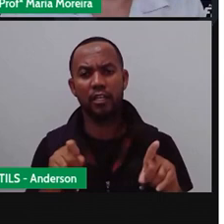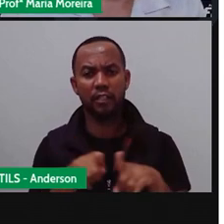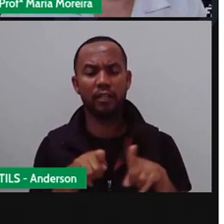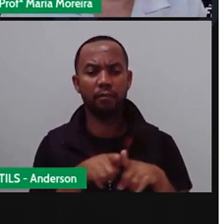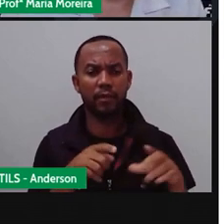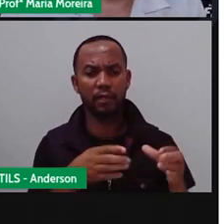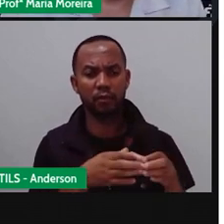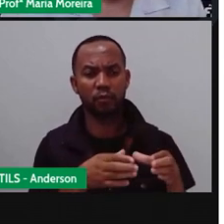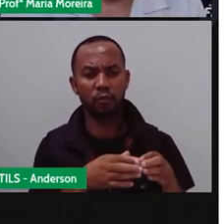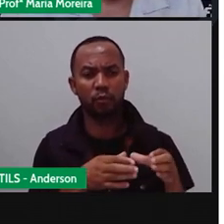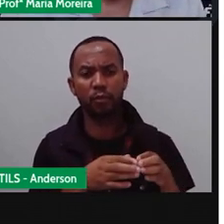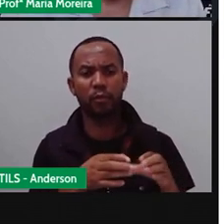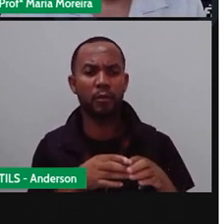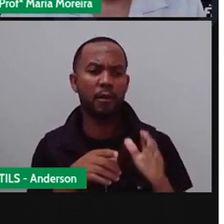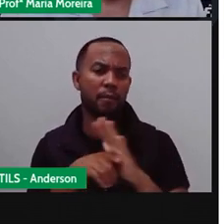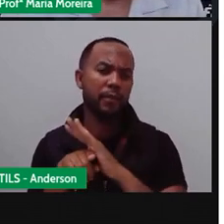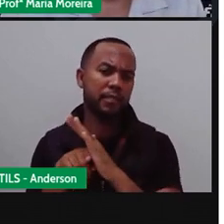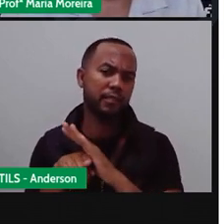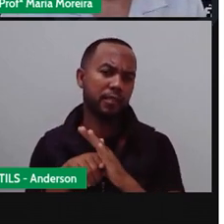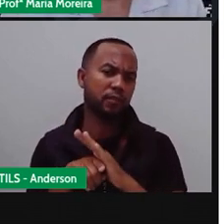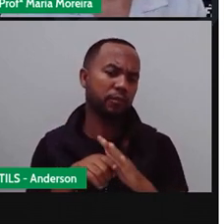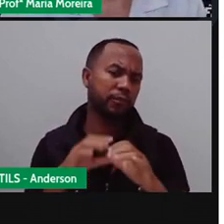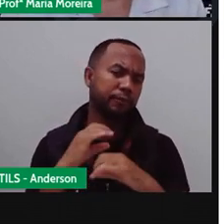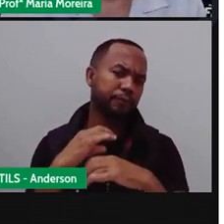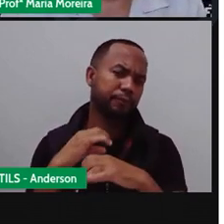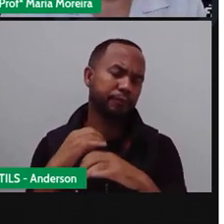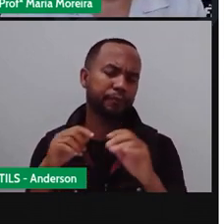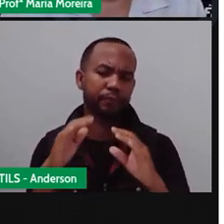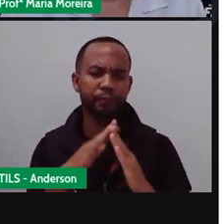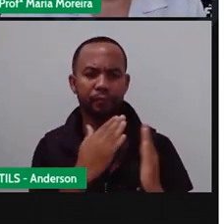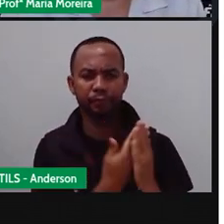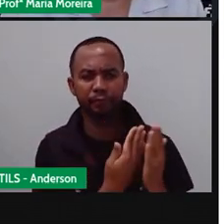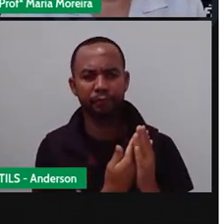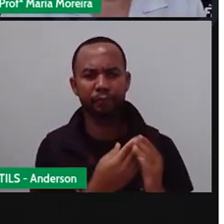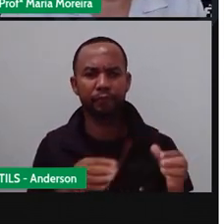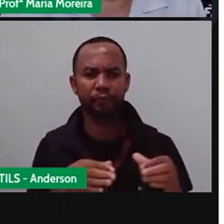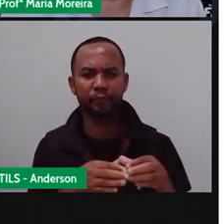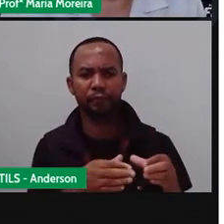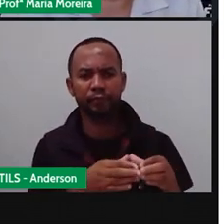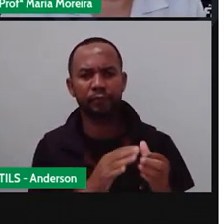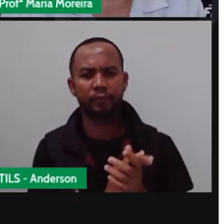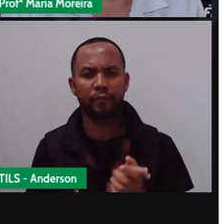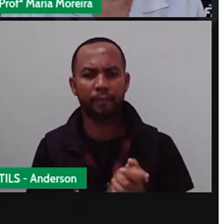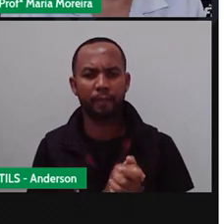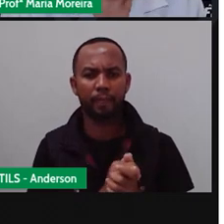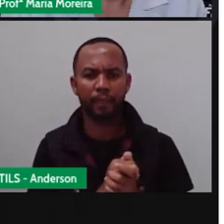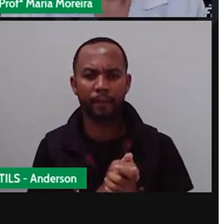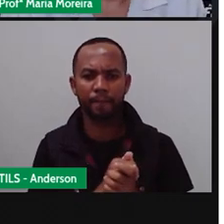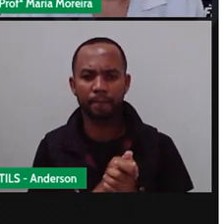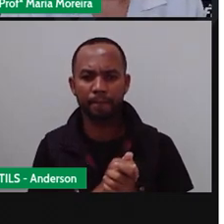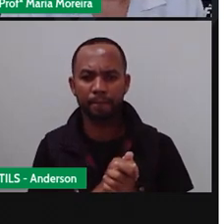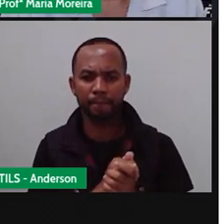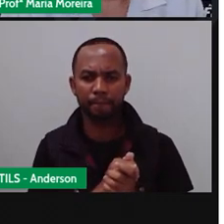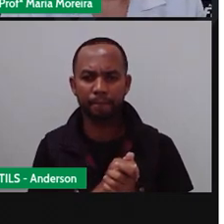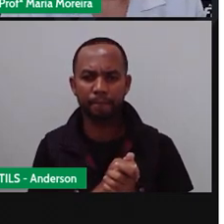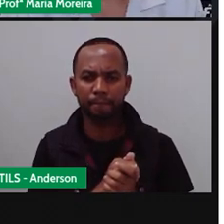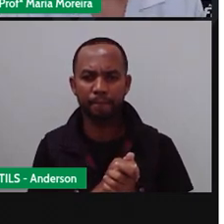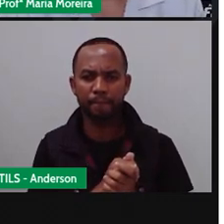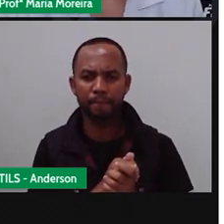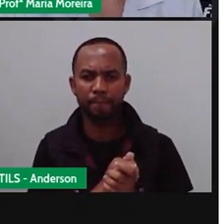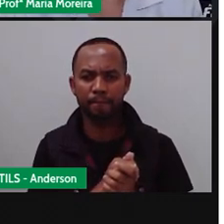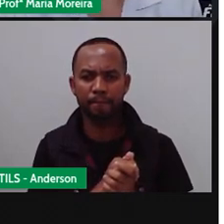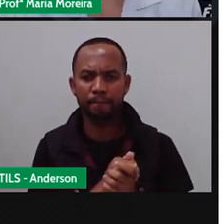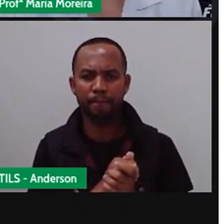as organizações, tá? Então, por isso que tem essas siglas aqui que não correspondem necessariamente